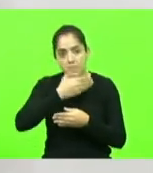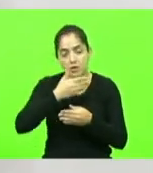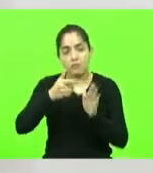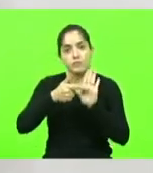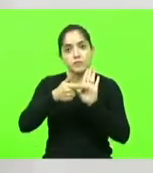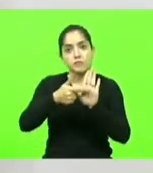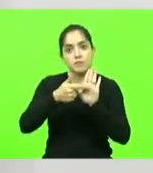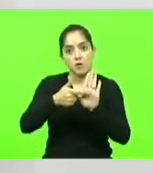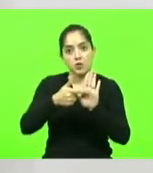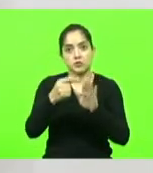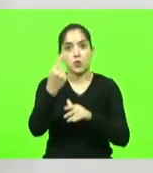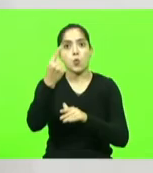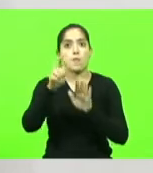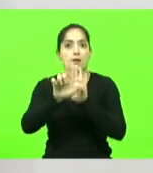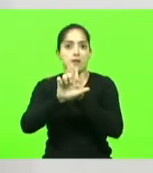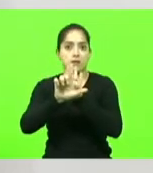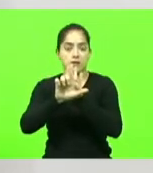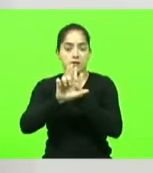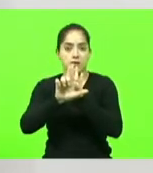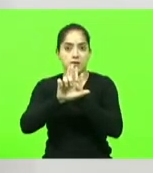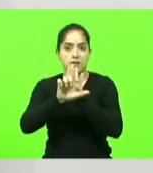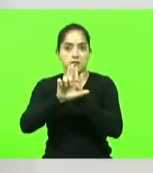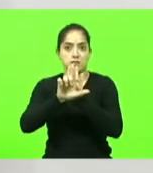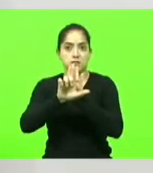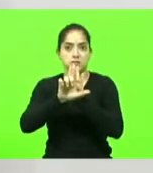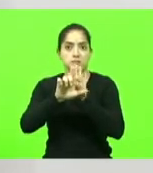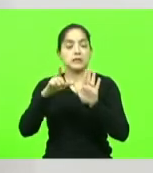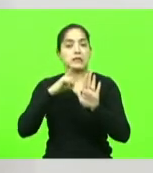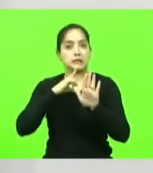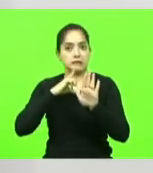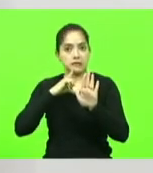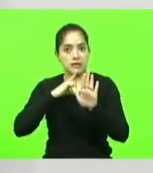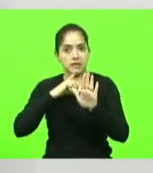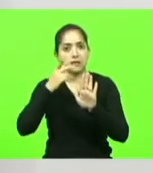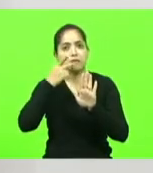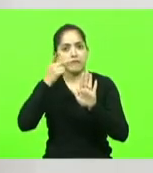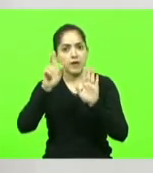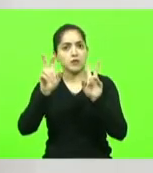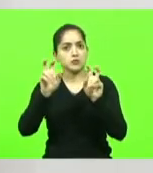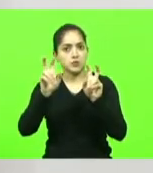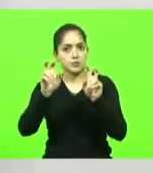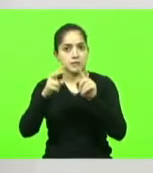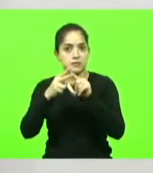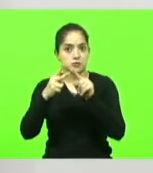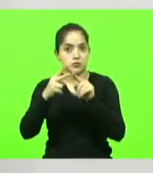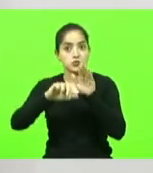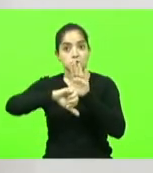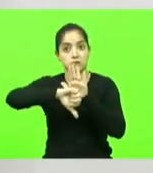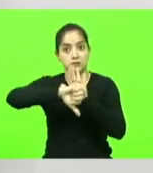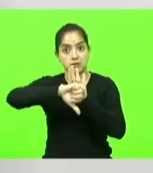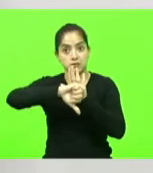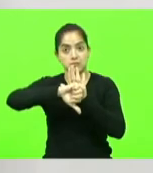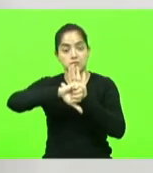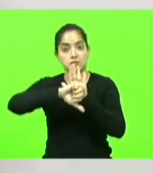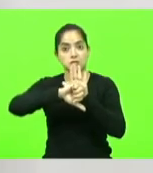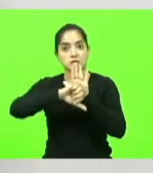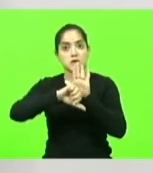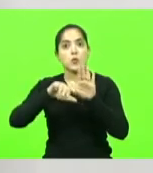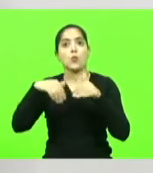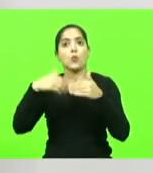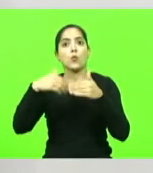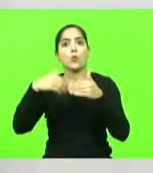uma lei, uma tipificação que fala sobre esses dois crimes, não existe,